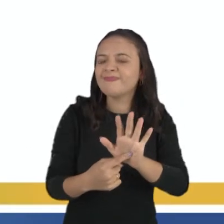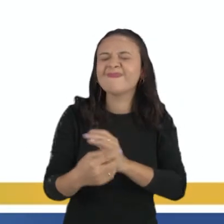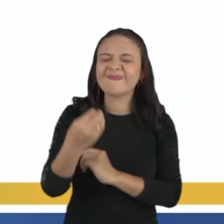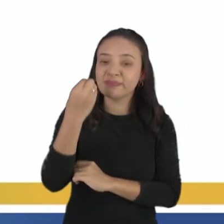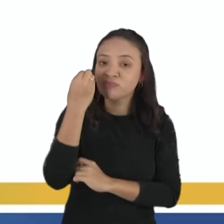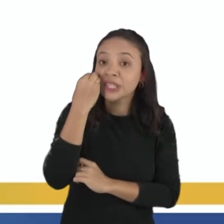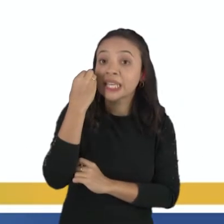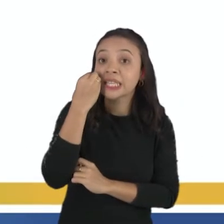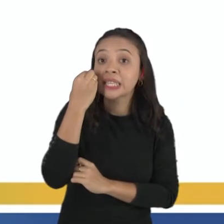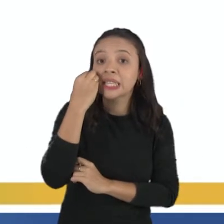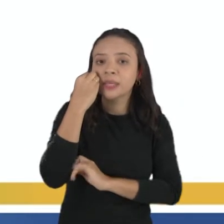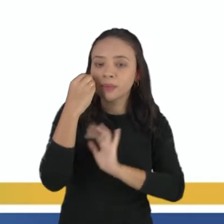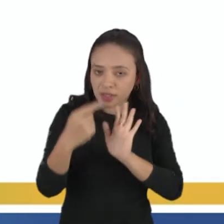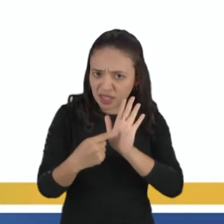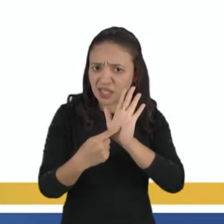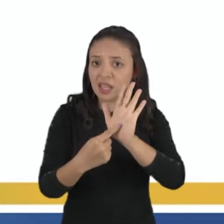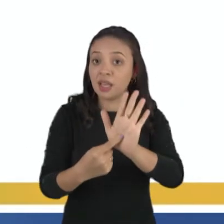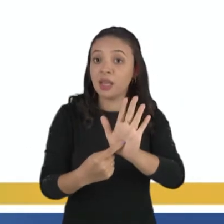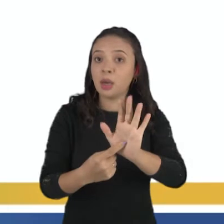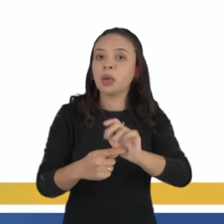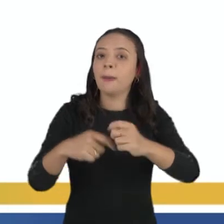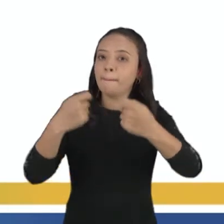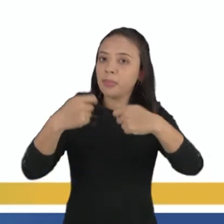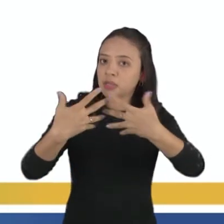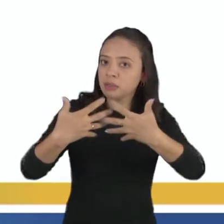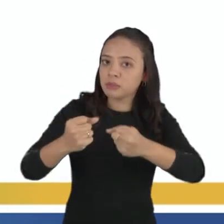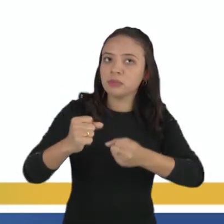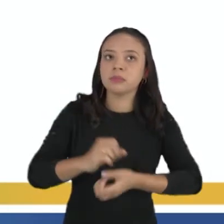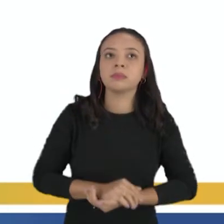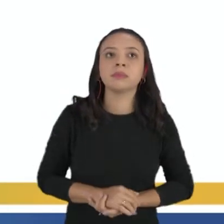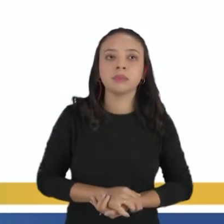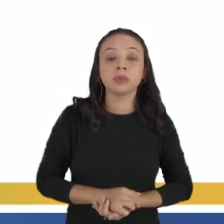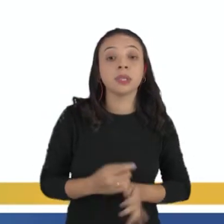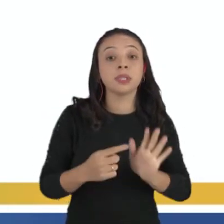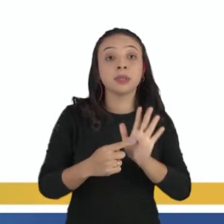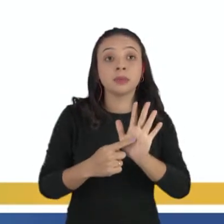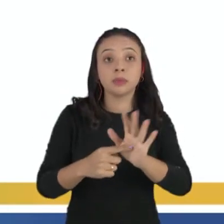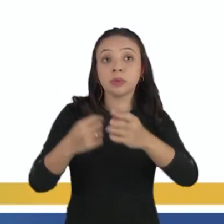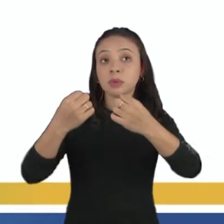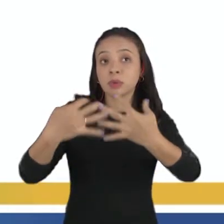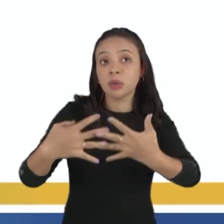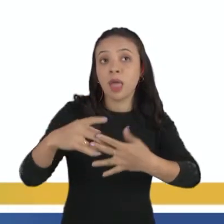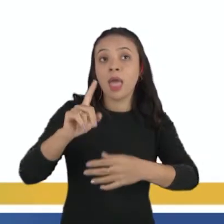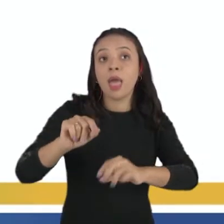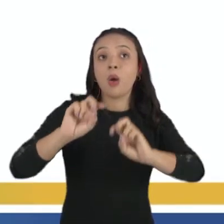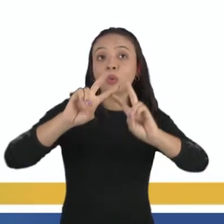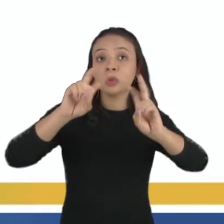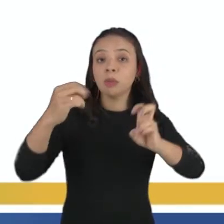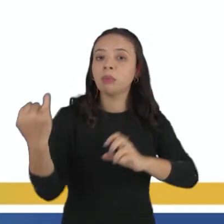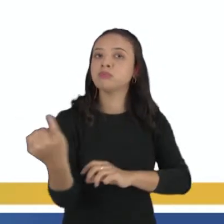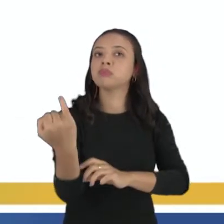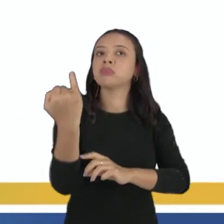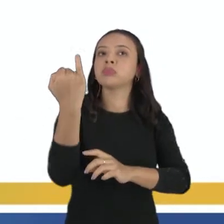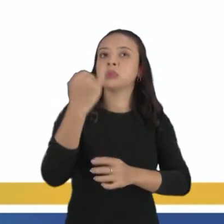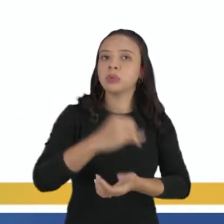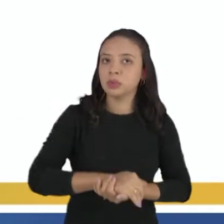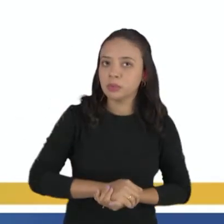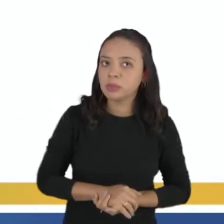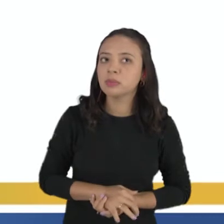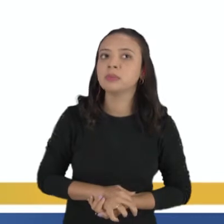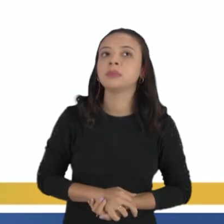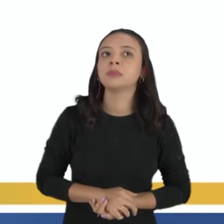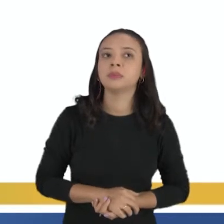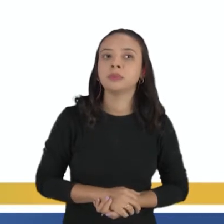tentando ser convincente. Quando ela diz que é um assunto de extrema preponderância, muito relevante, muito